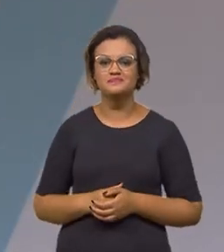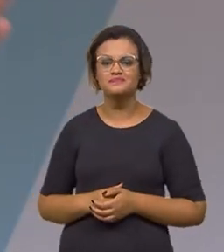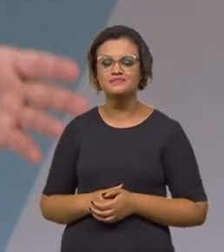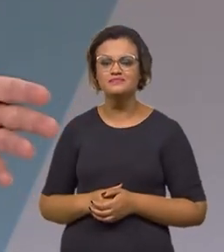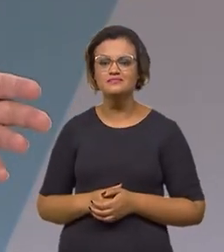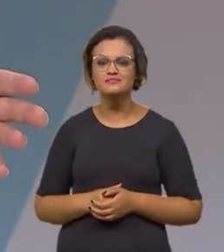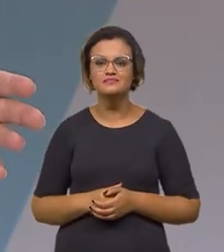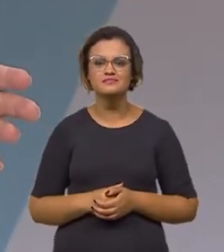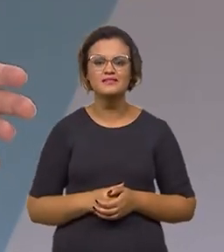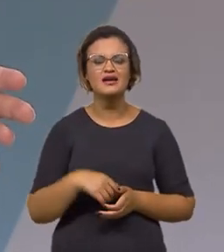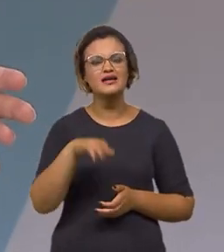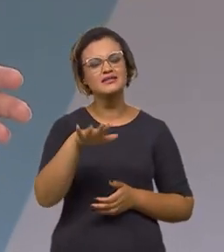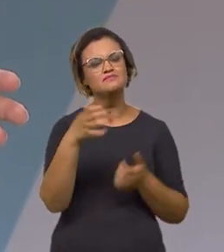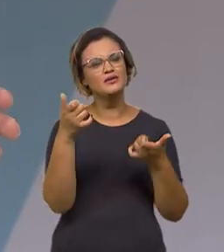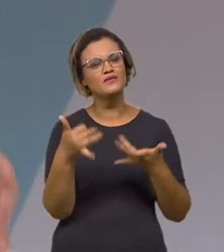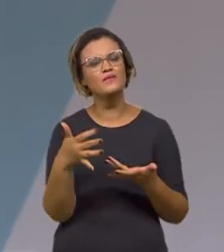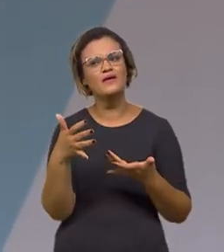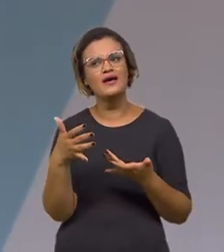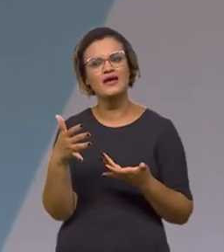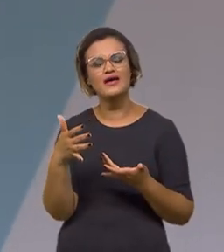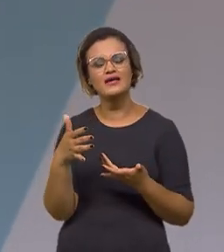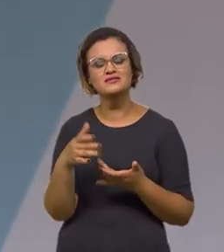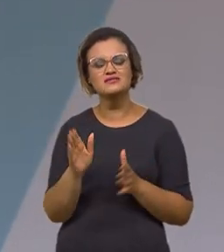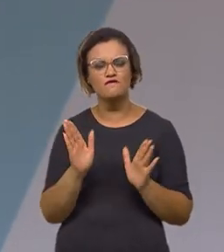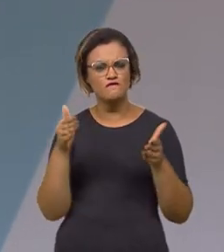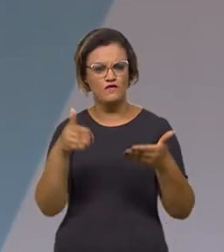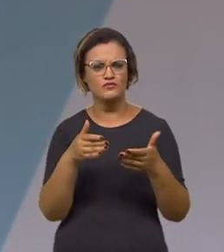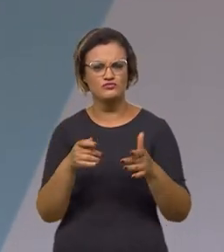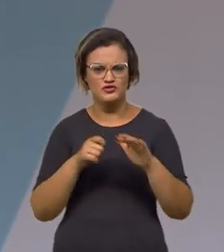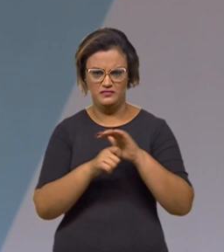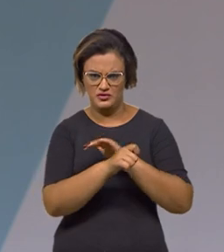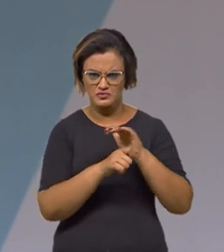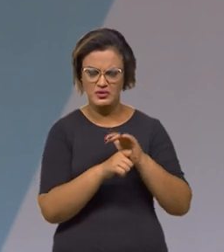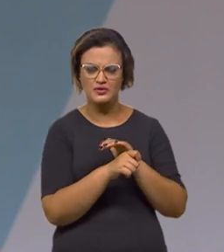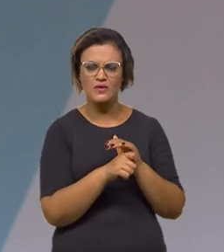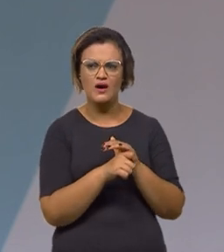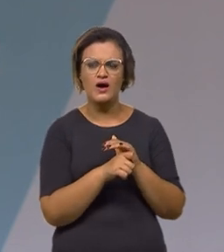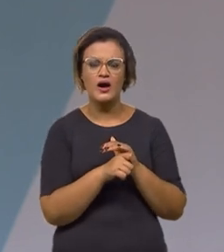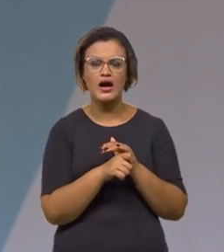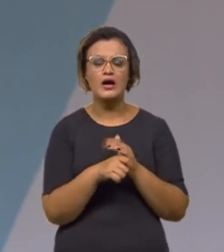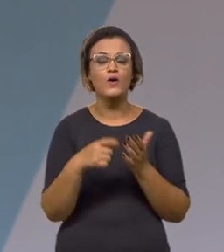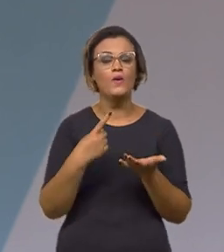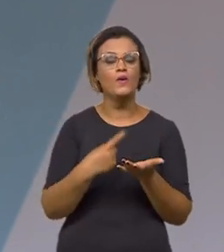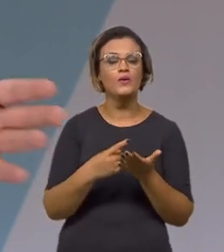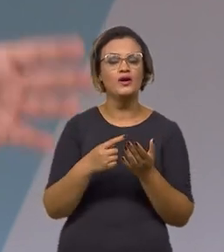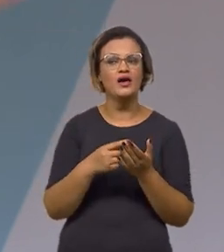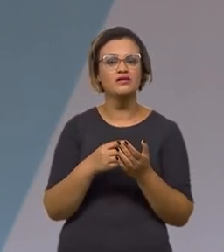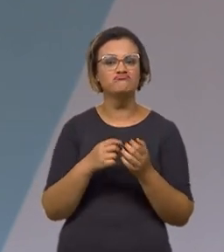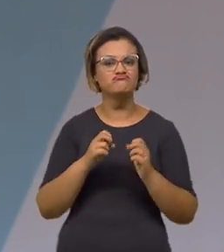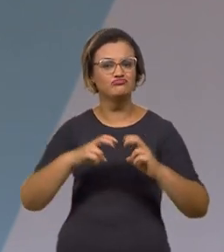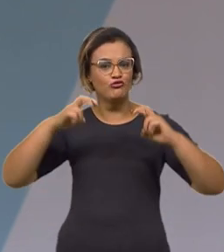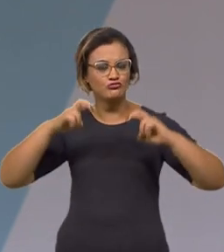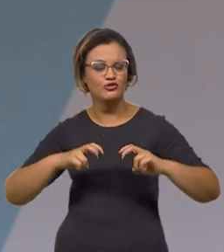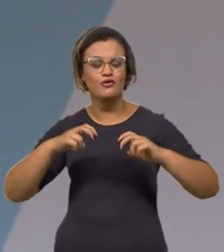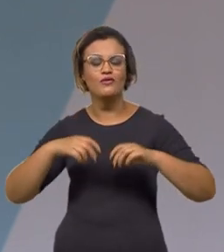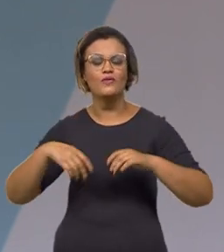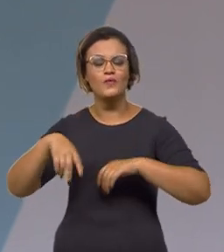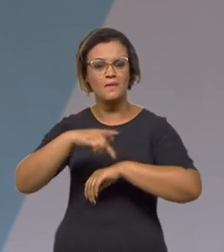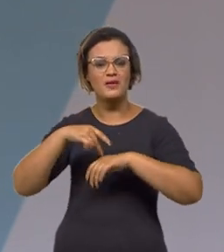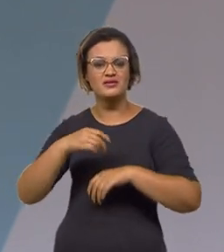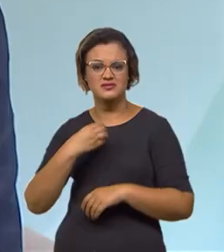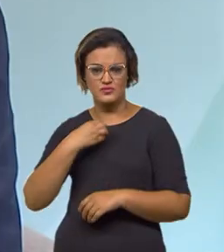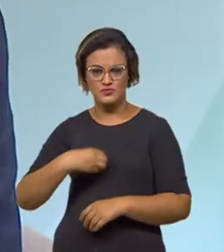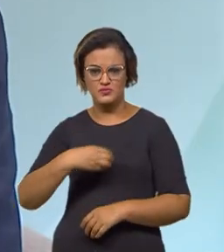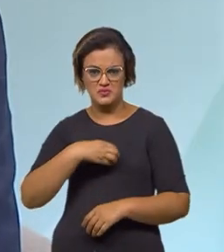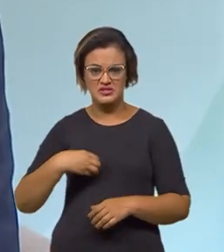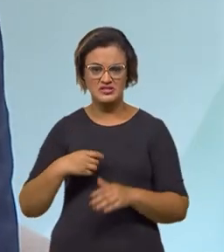falou que, nesse Brasil, o Fórum de Investimentos em São Paulo, um dos encontros foi com a delegação suíça, que já investe em aeroportos no